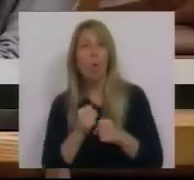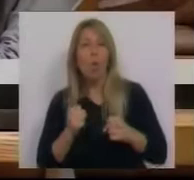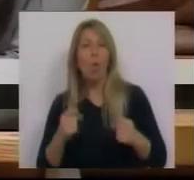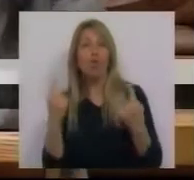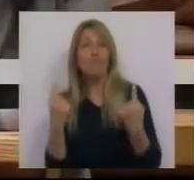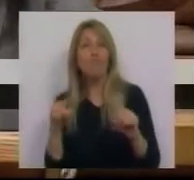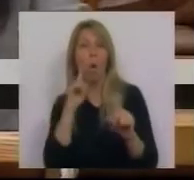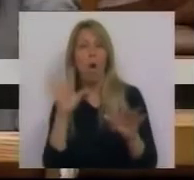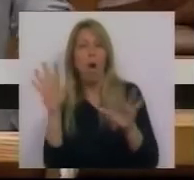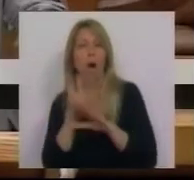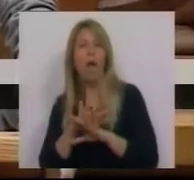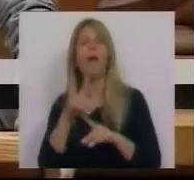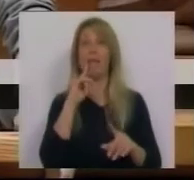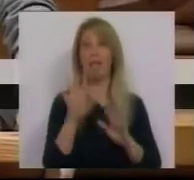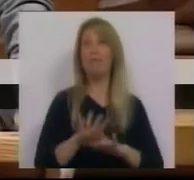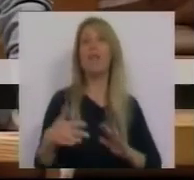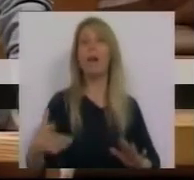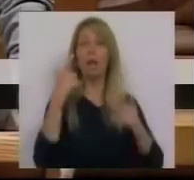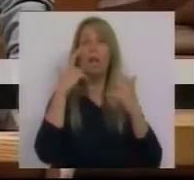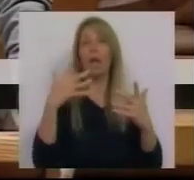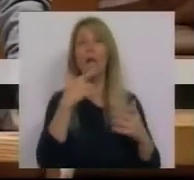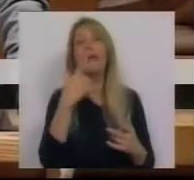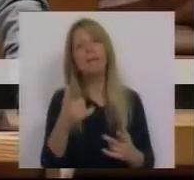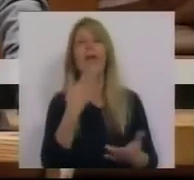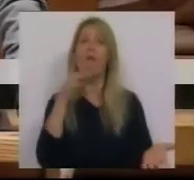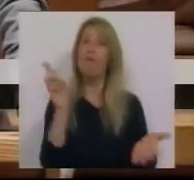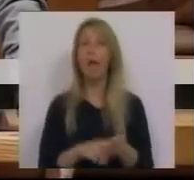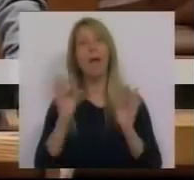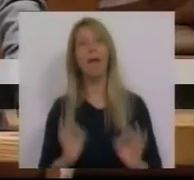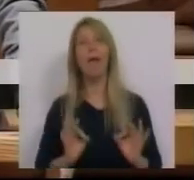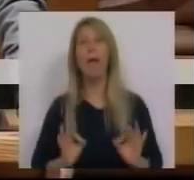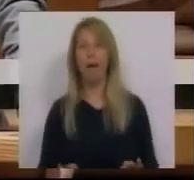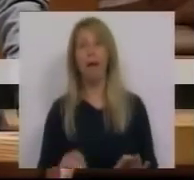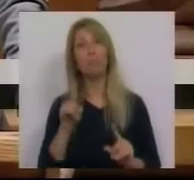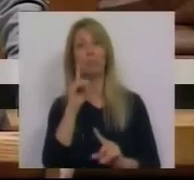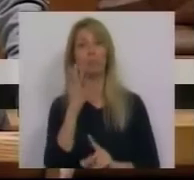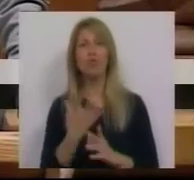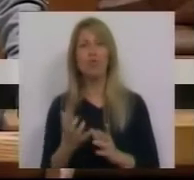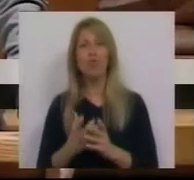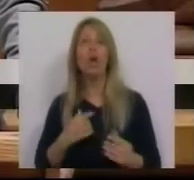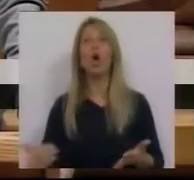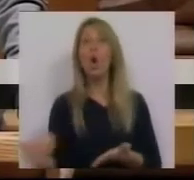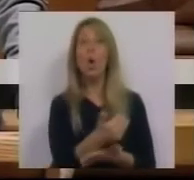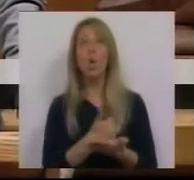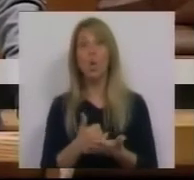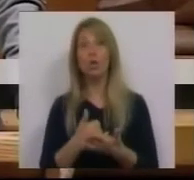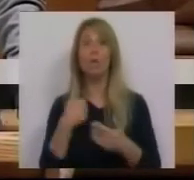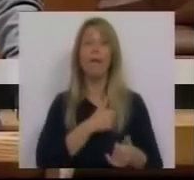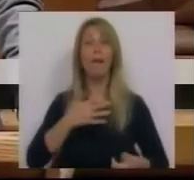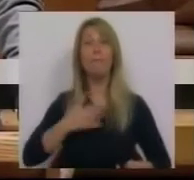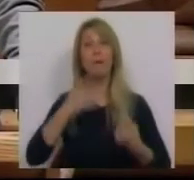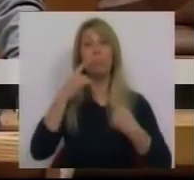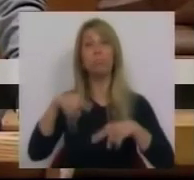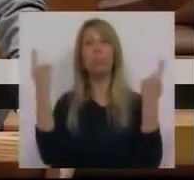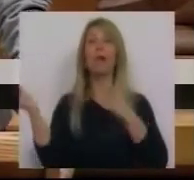direita, foram tomados como verdades incontestáveis. O alegado survedor de recursos, que são as empresas públicas de transporte, foi uma das